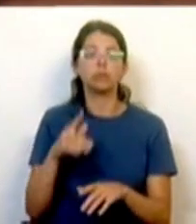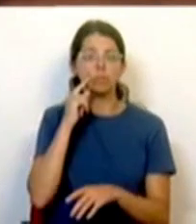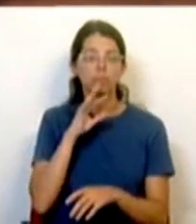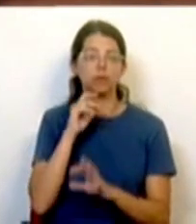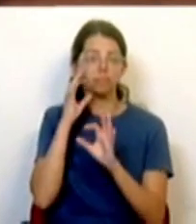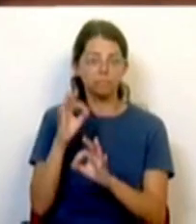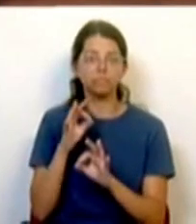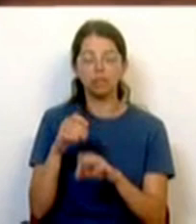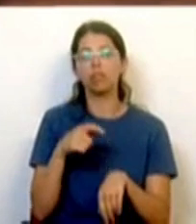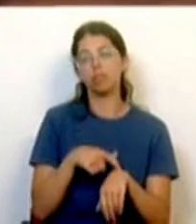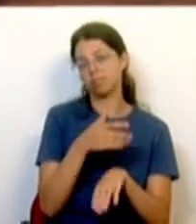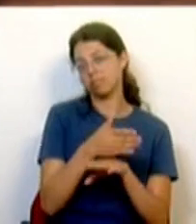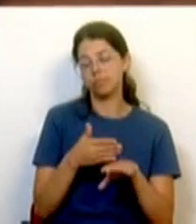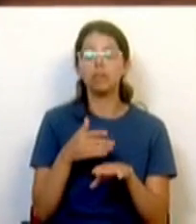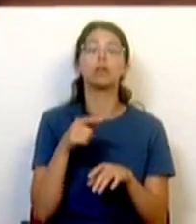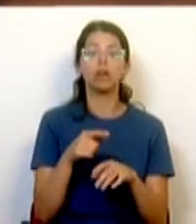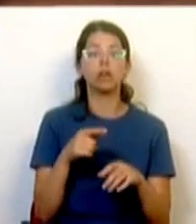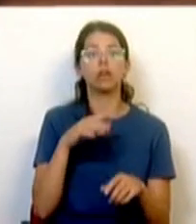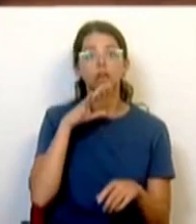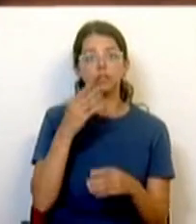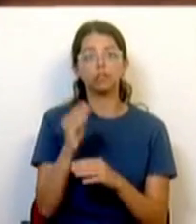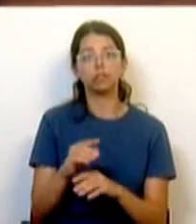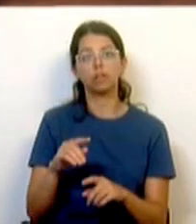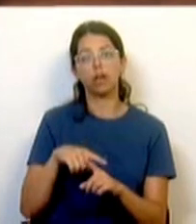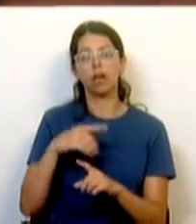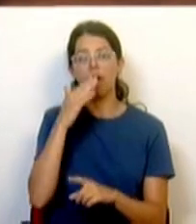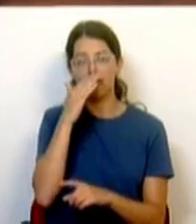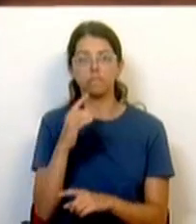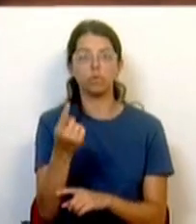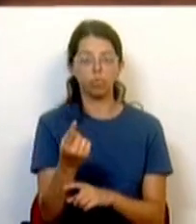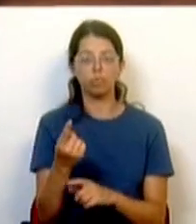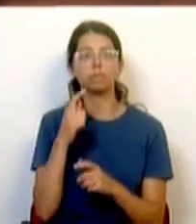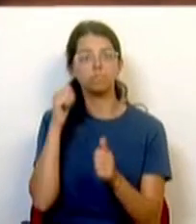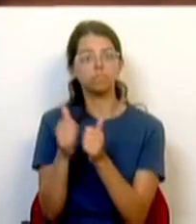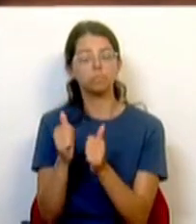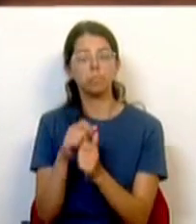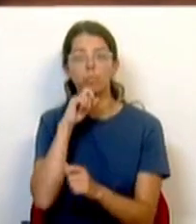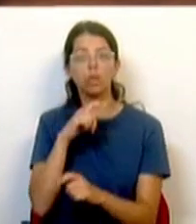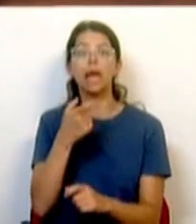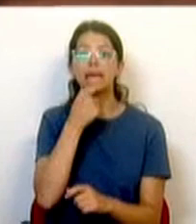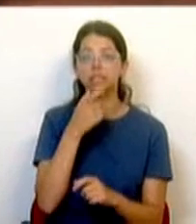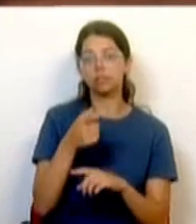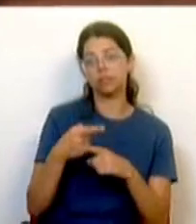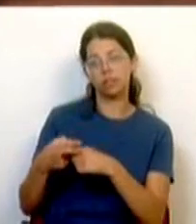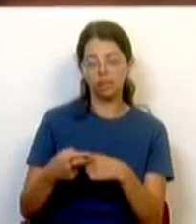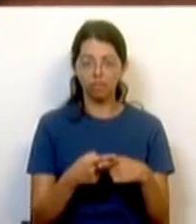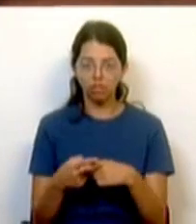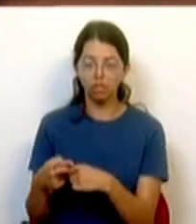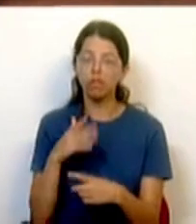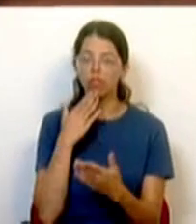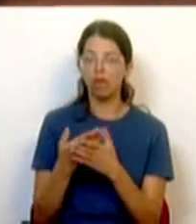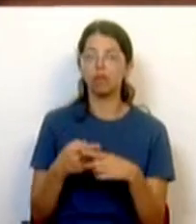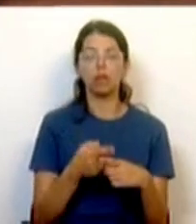parcial pai e mãe possam acompanhar a criança até um ano, desde que o façam de uma forma partilhada, promovendo assim uma real